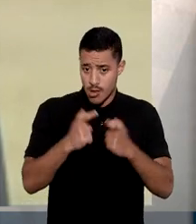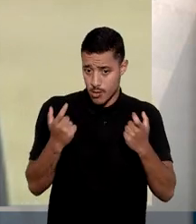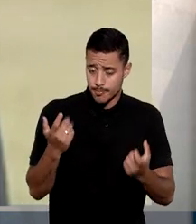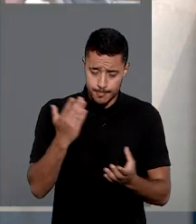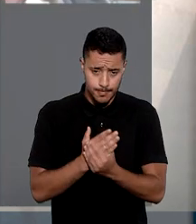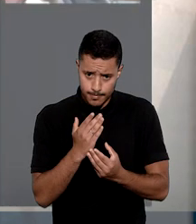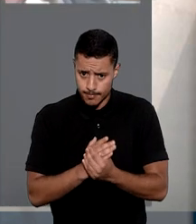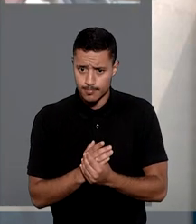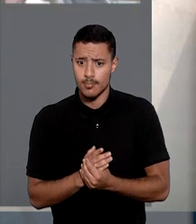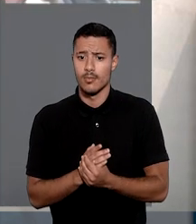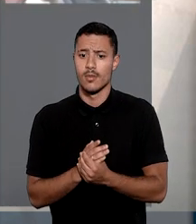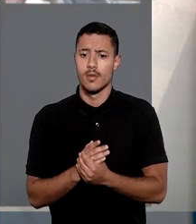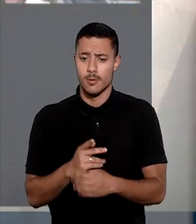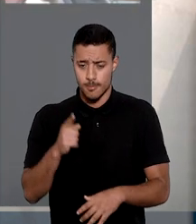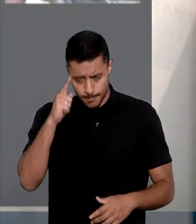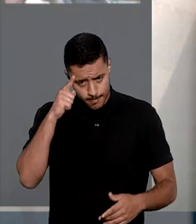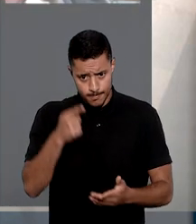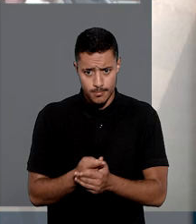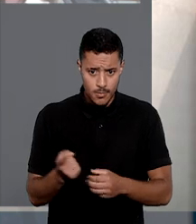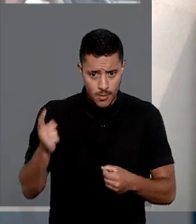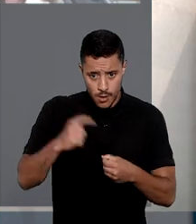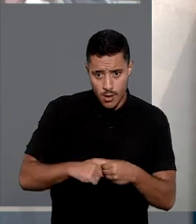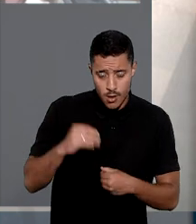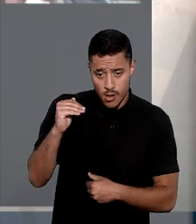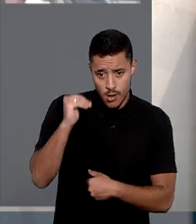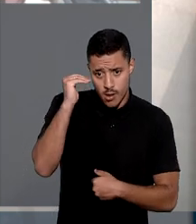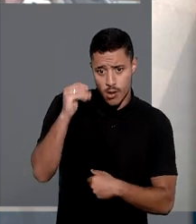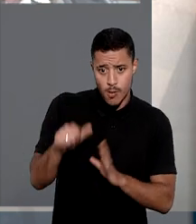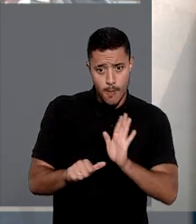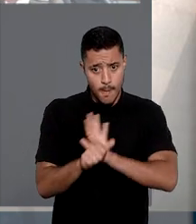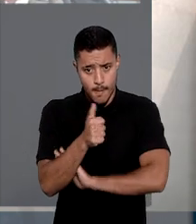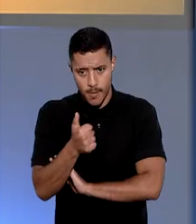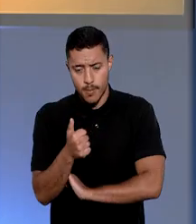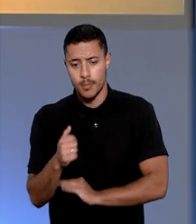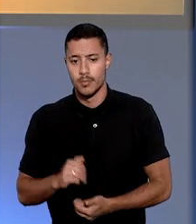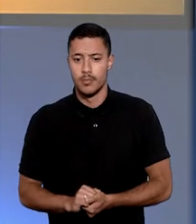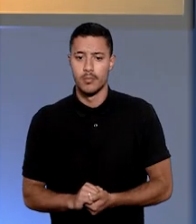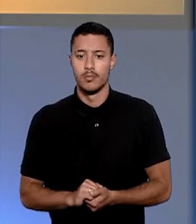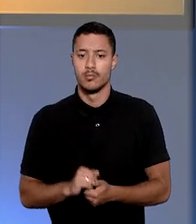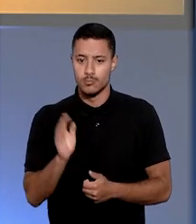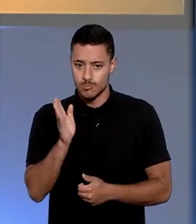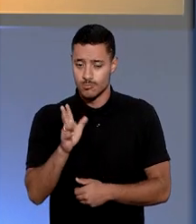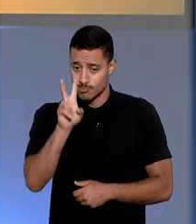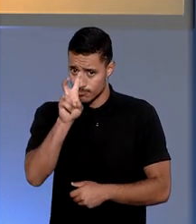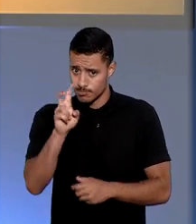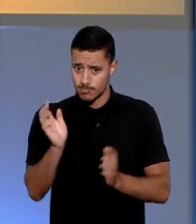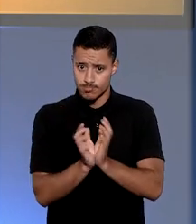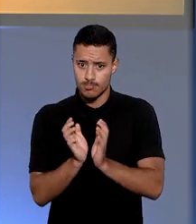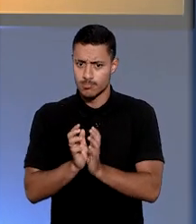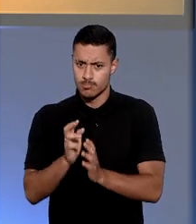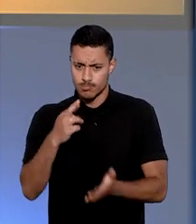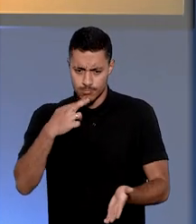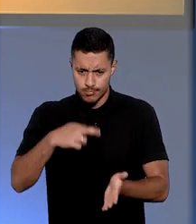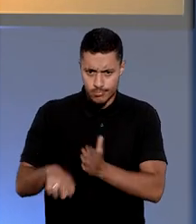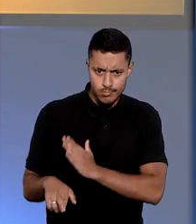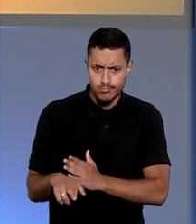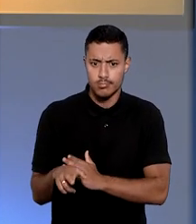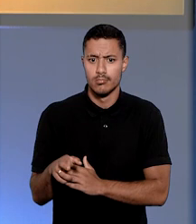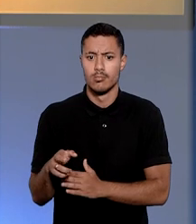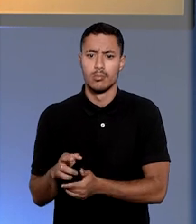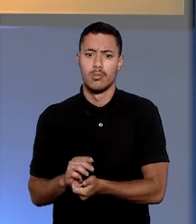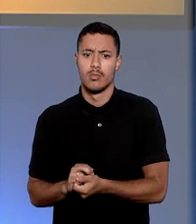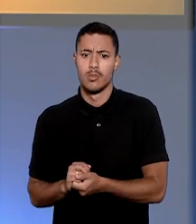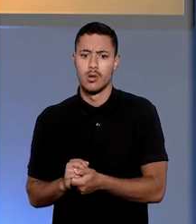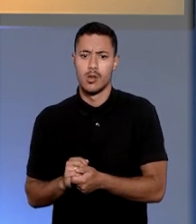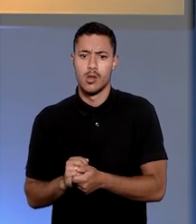processos e determinar o retorno dos autos ao primeiro grau. Já a quinta turma negou a exclusão de depoimentos